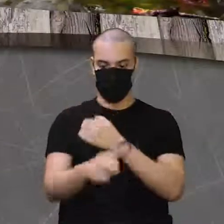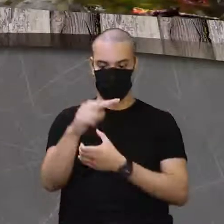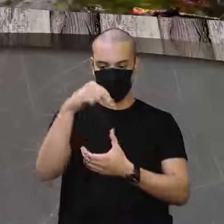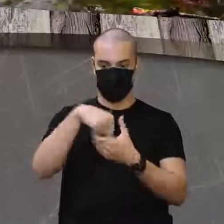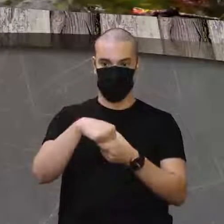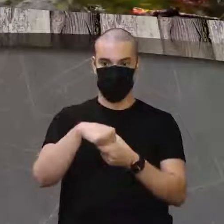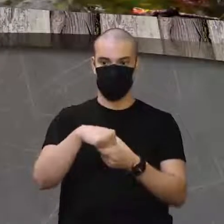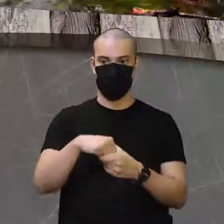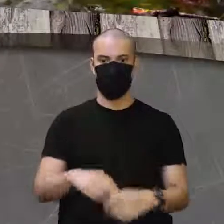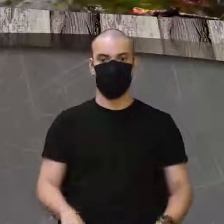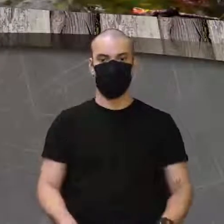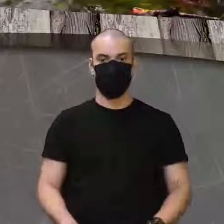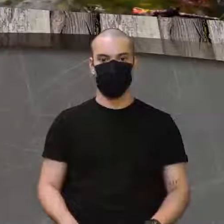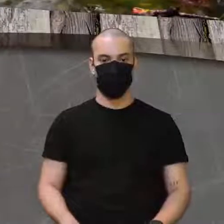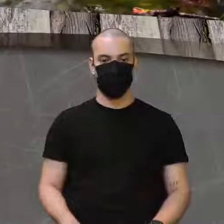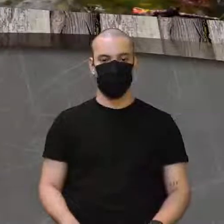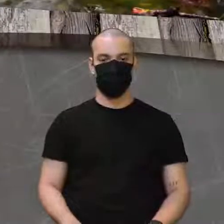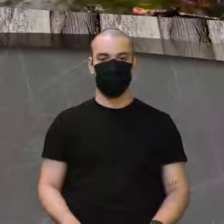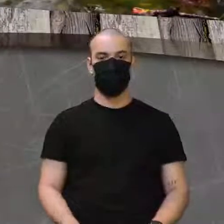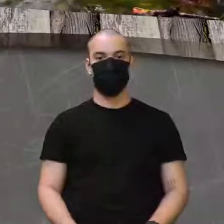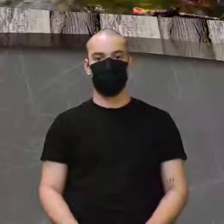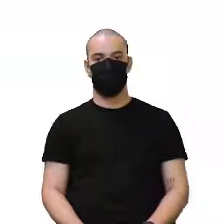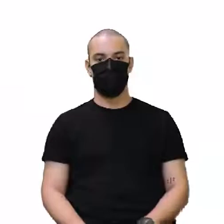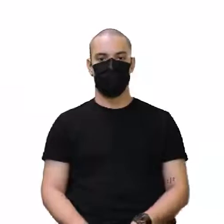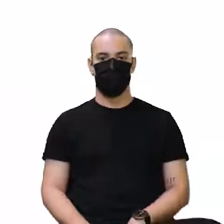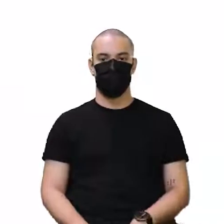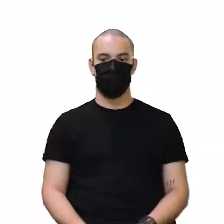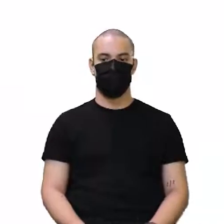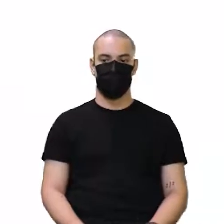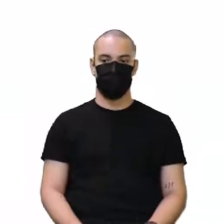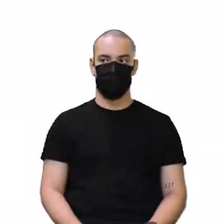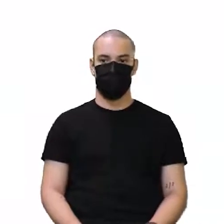dois sexos, tá bom? Seguindo.